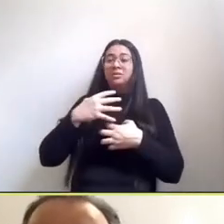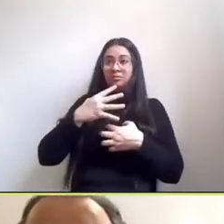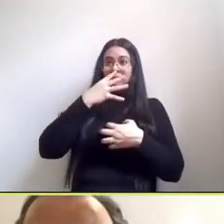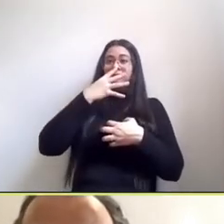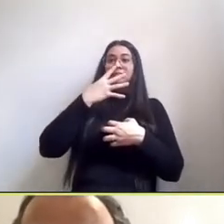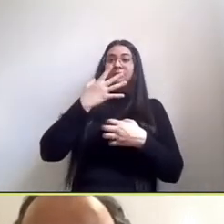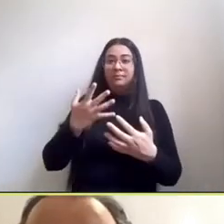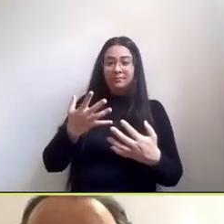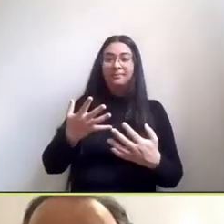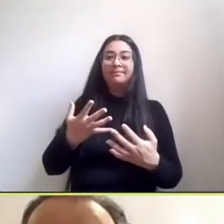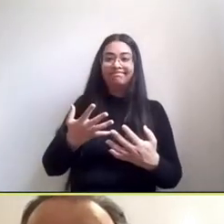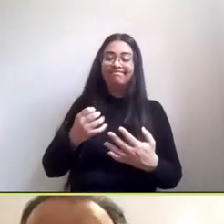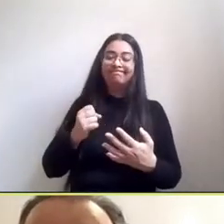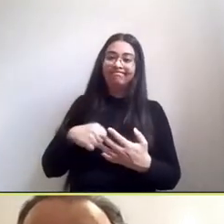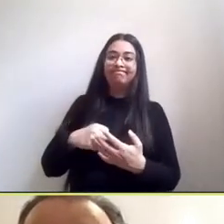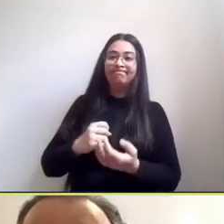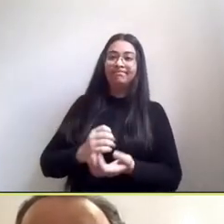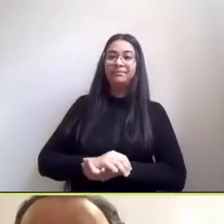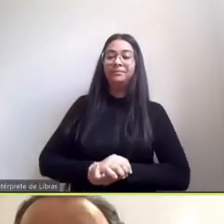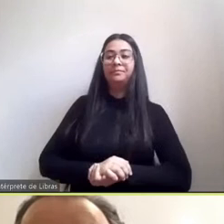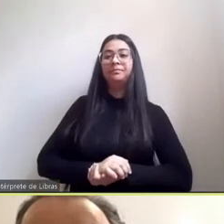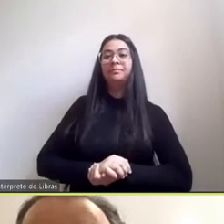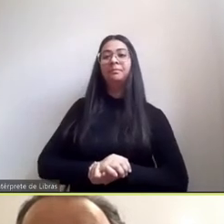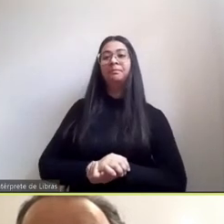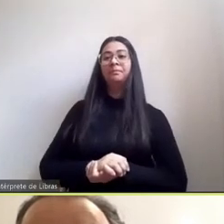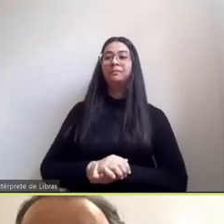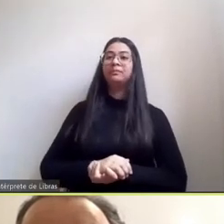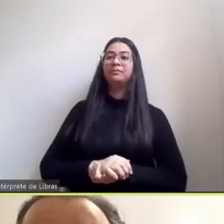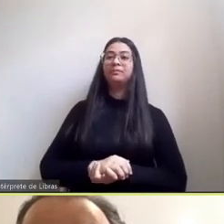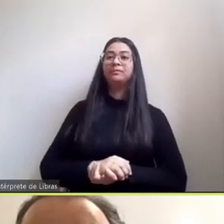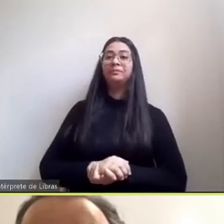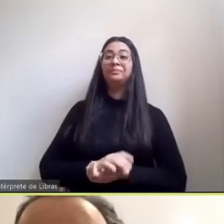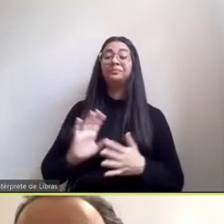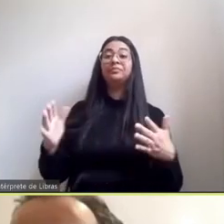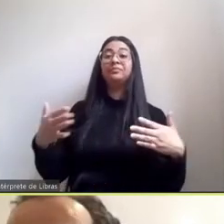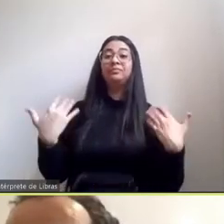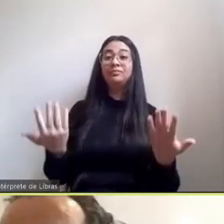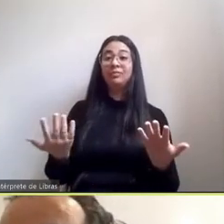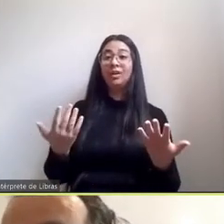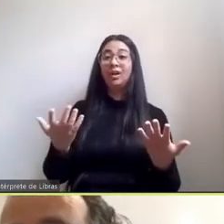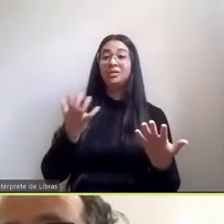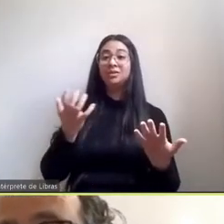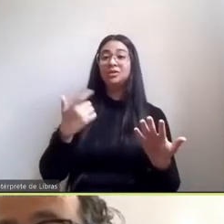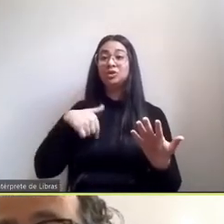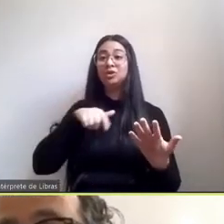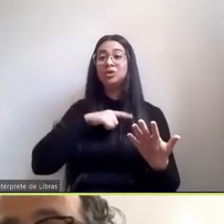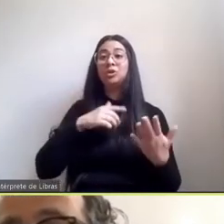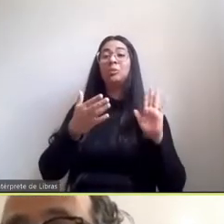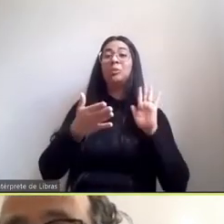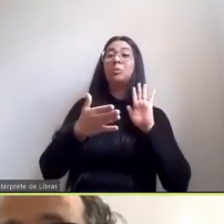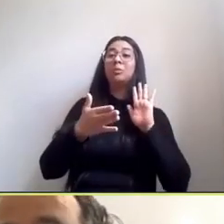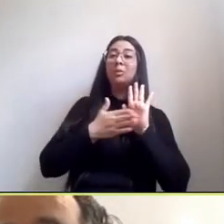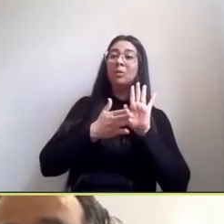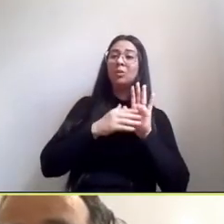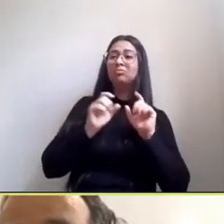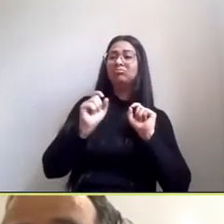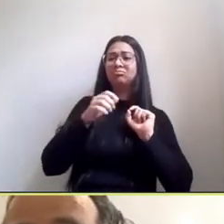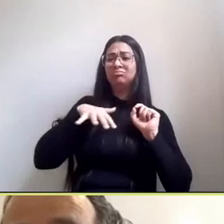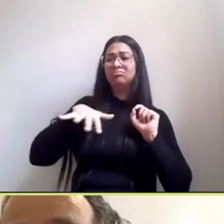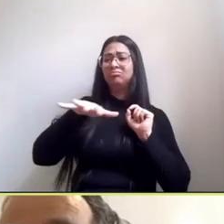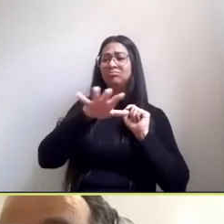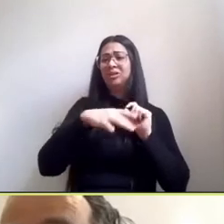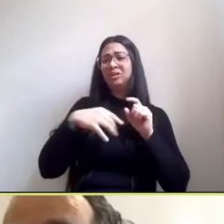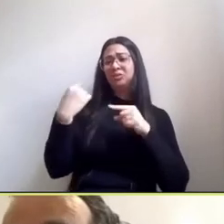bom eu queria propor que a gente fizesse uma rodada de discussão a gente não tem eu consultei a